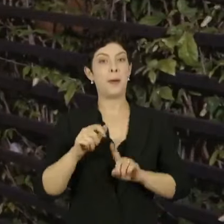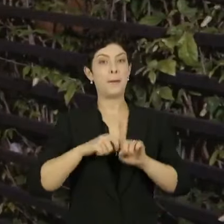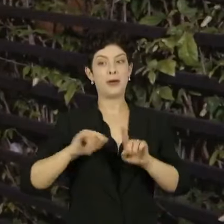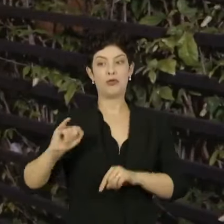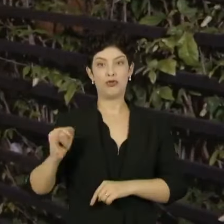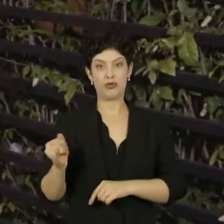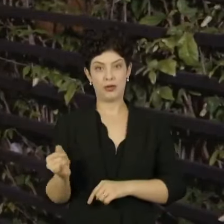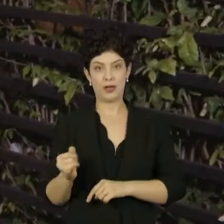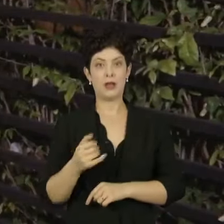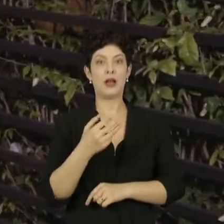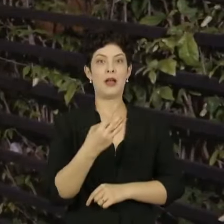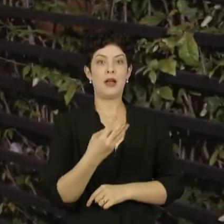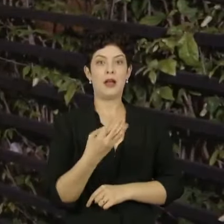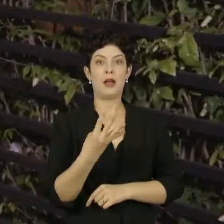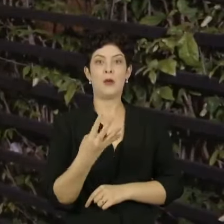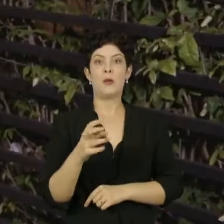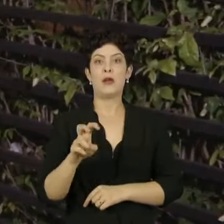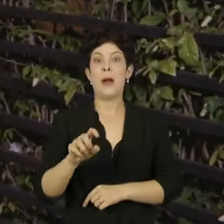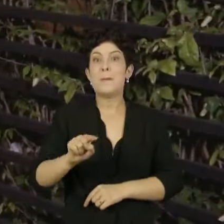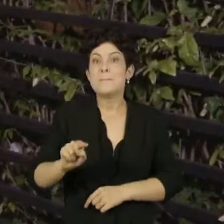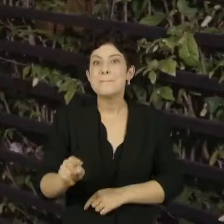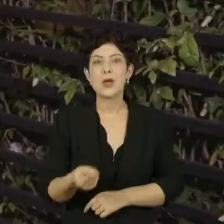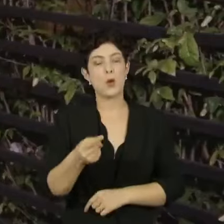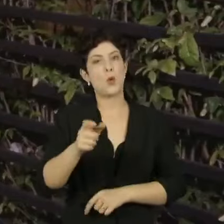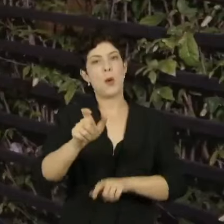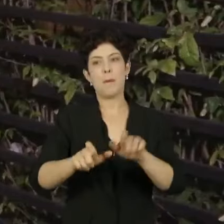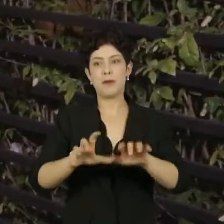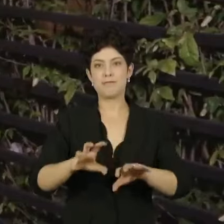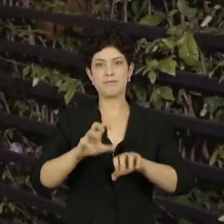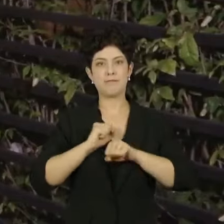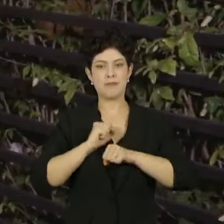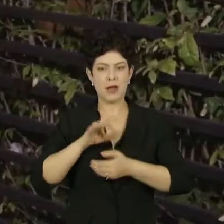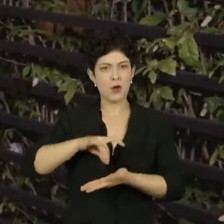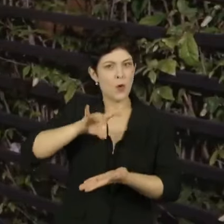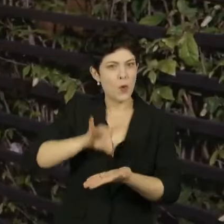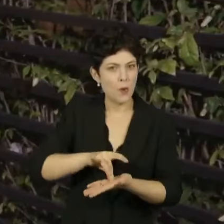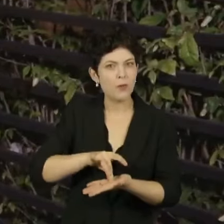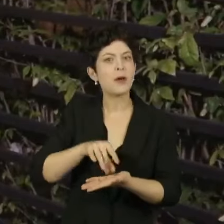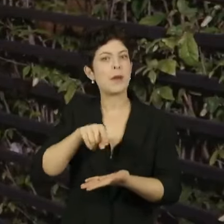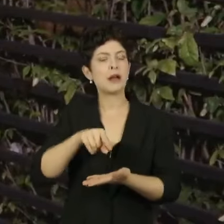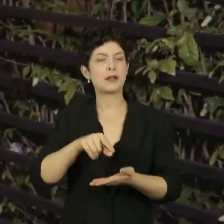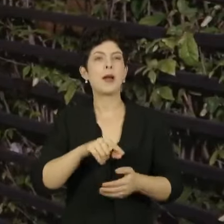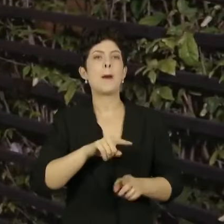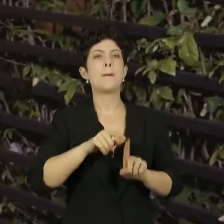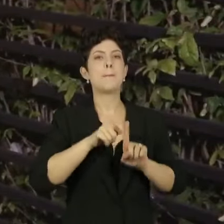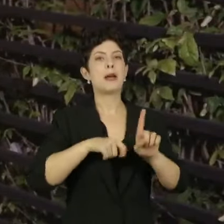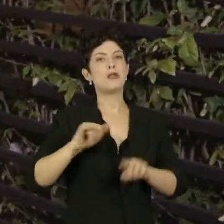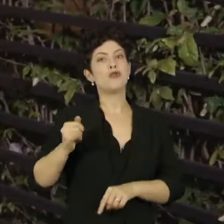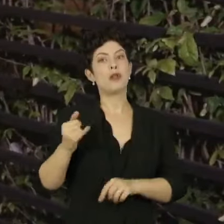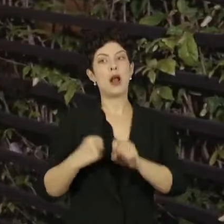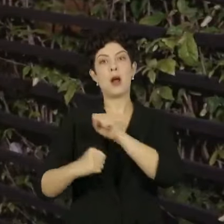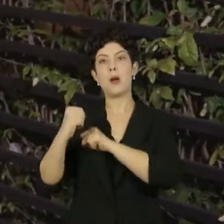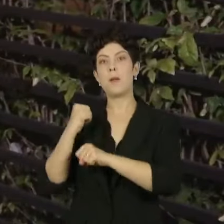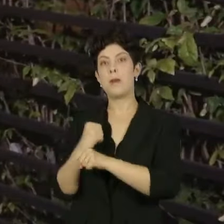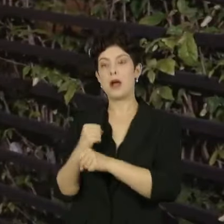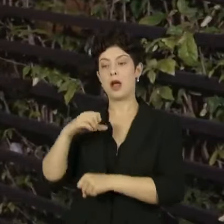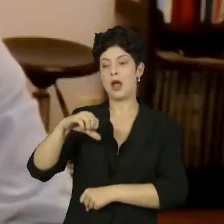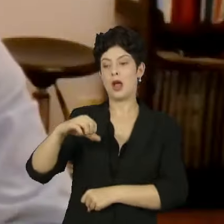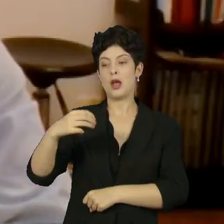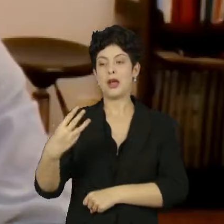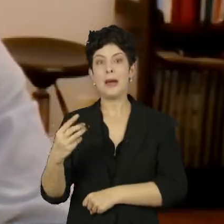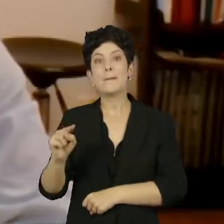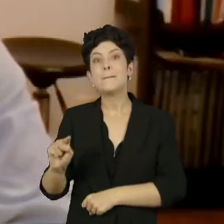345 mil casos prováveis e confirmados de dengue. Em janeiro do ano passado, foram 93